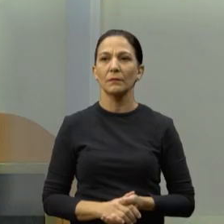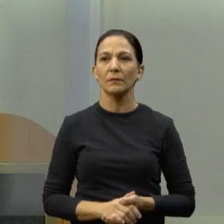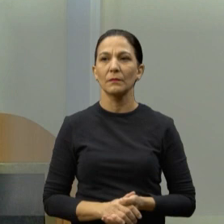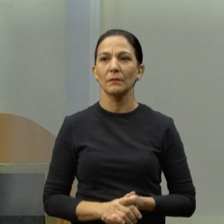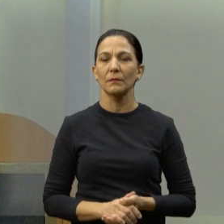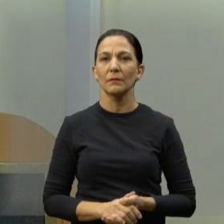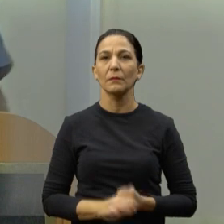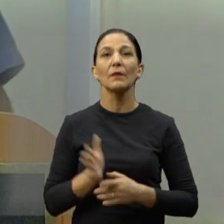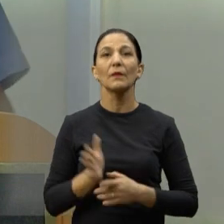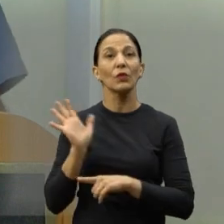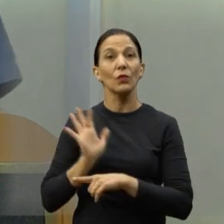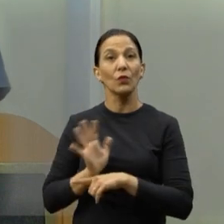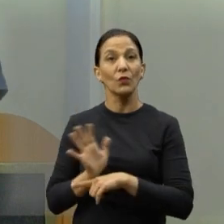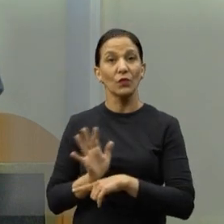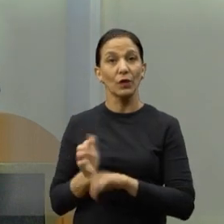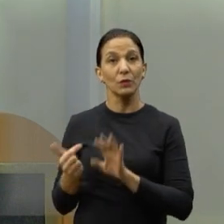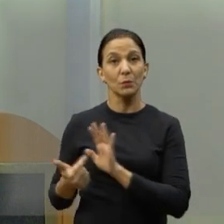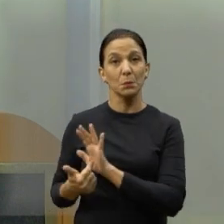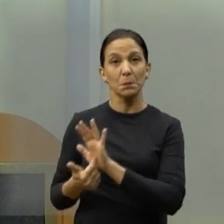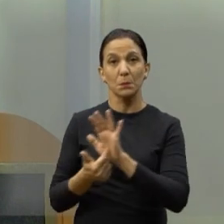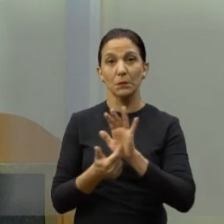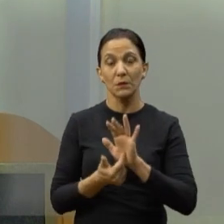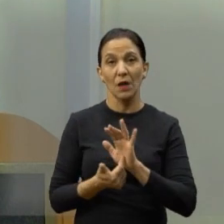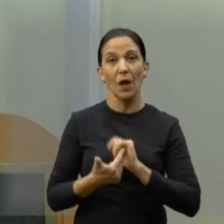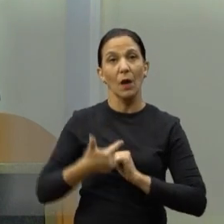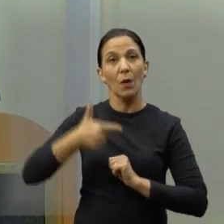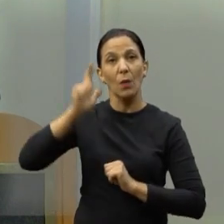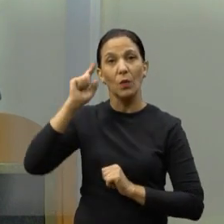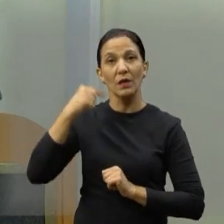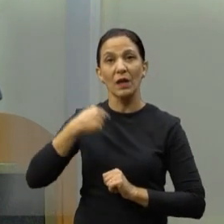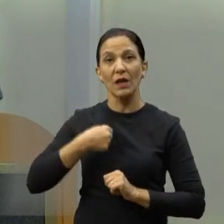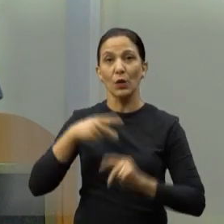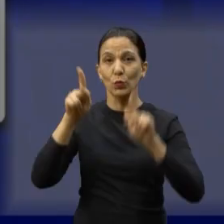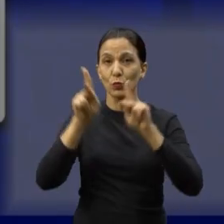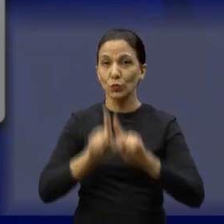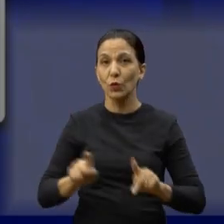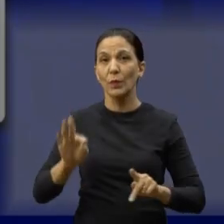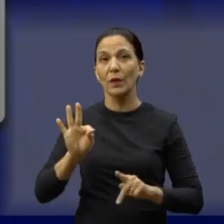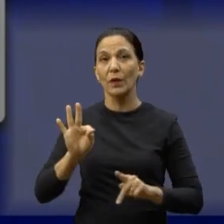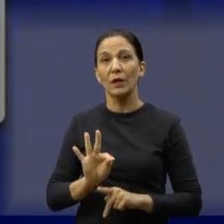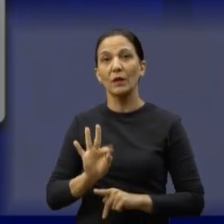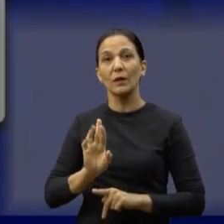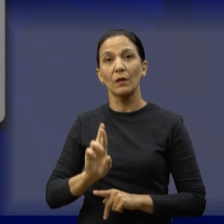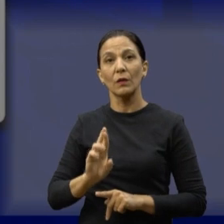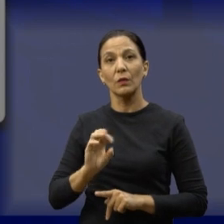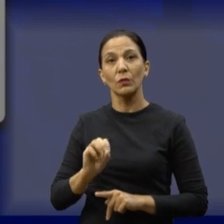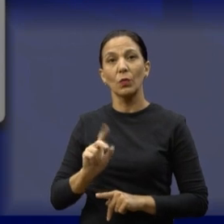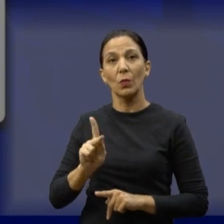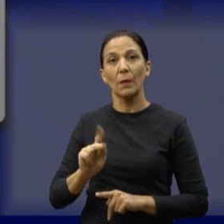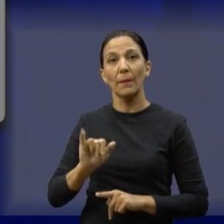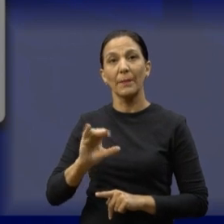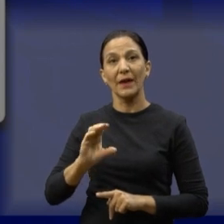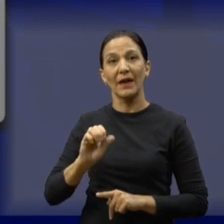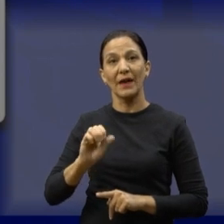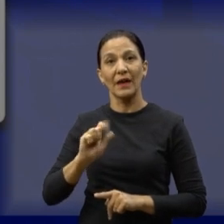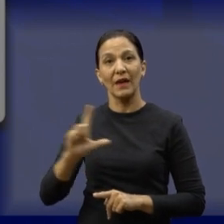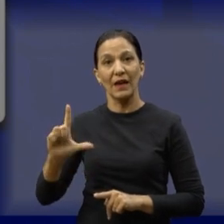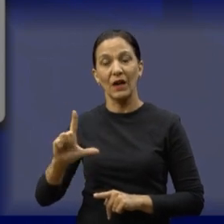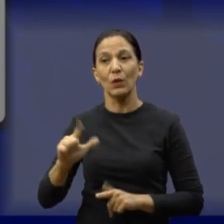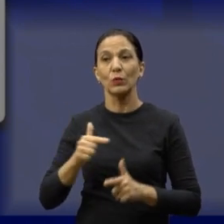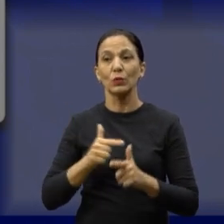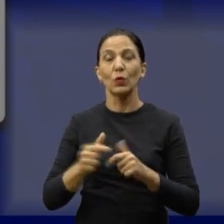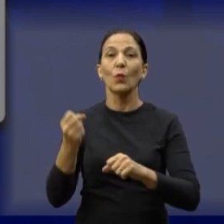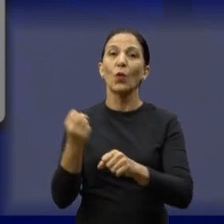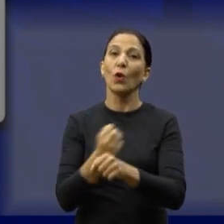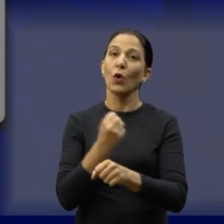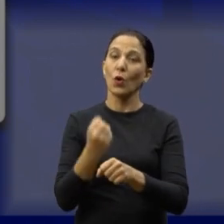Tem um vídeo agora que a gente vai passar, eu estive ontem no Tropical Shopping, para ver como que está o andamento das